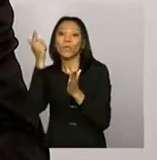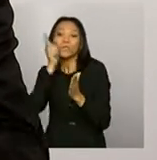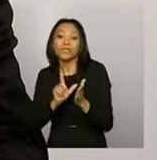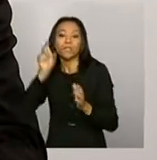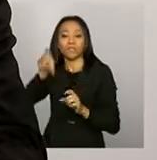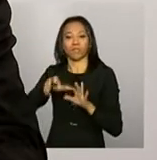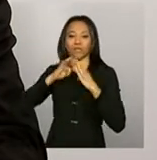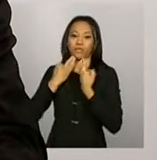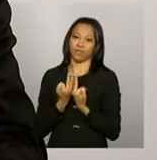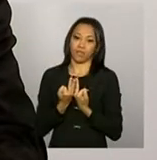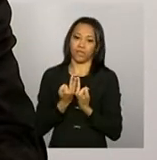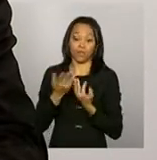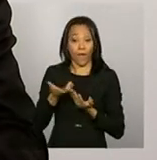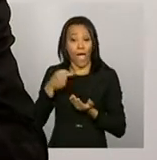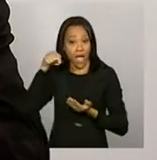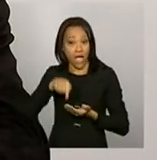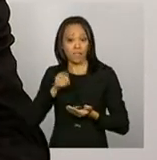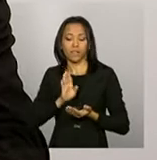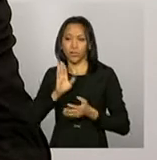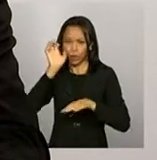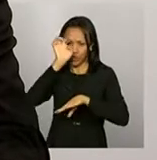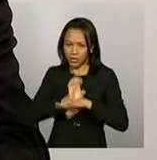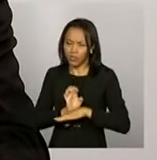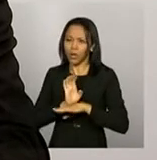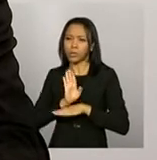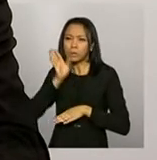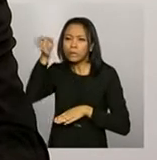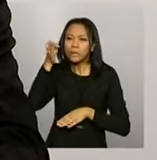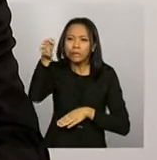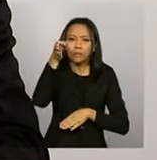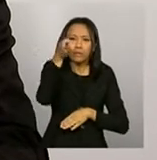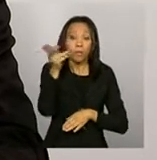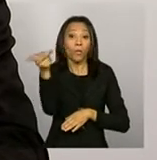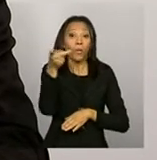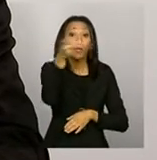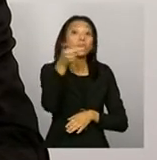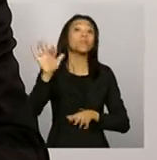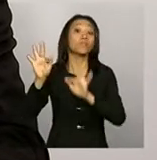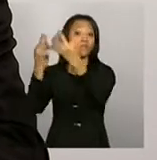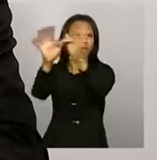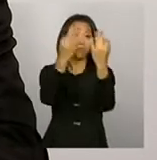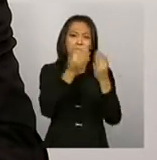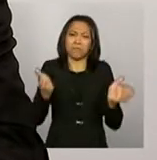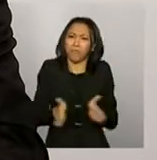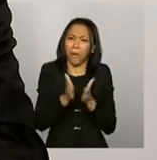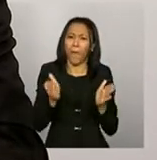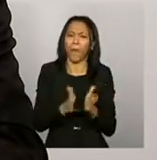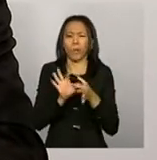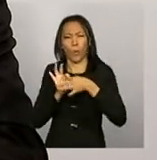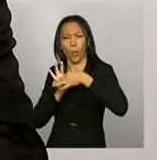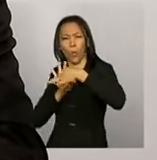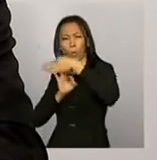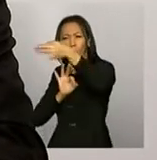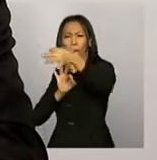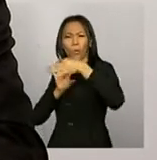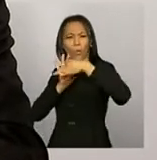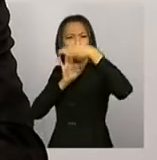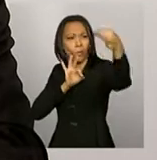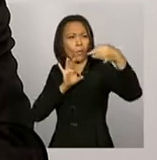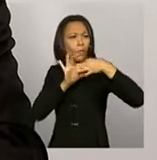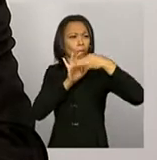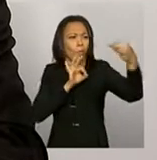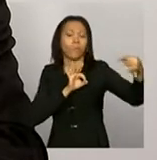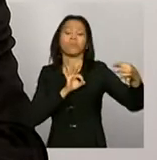essa busca do Estado pelas famílias extremamente pobres, aquelas que estão localizadas em territórios mais